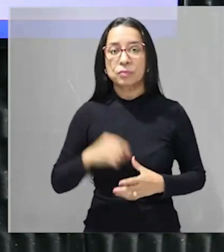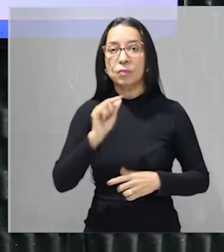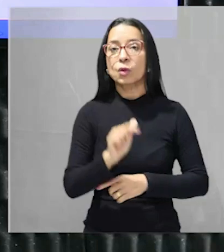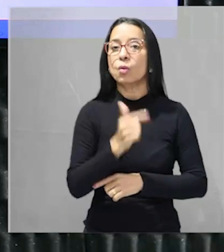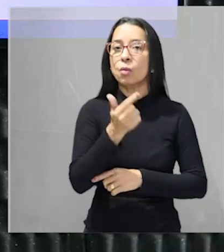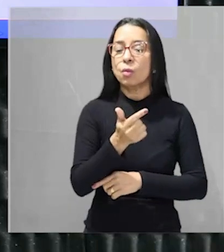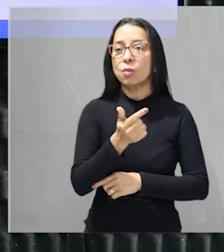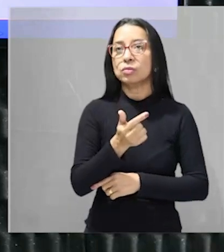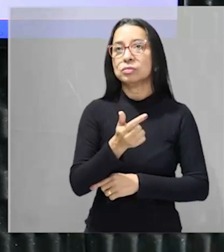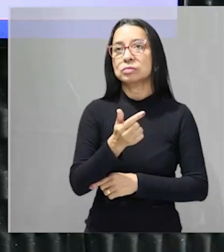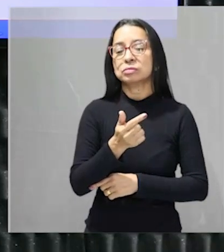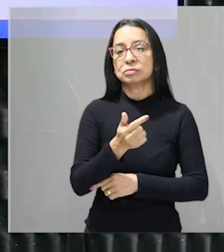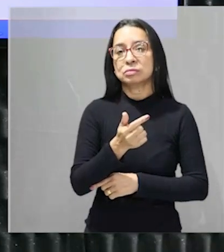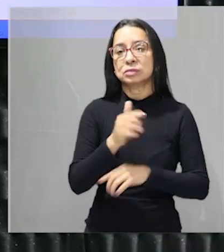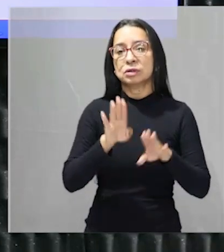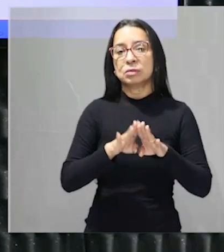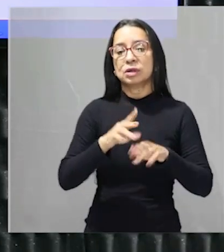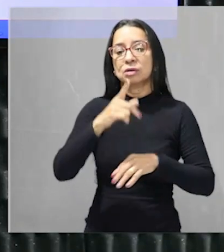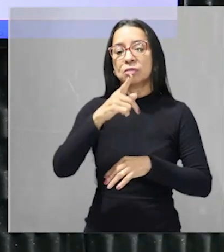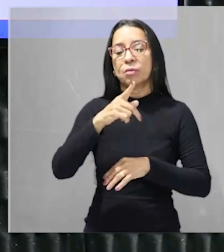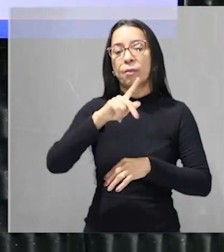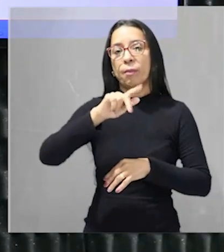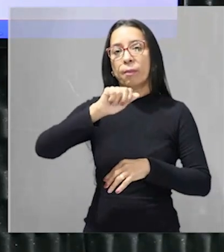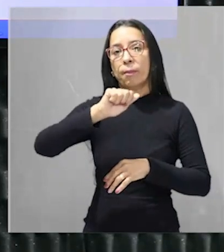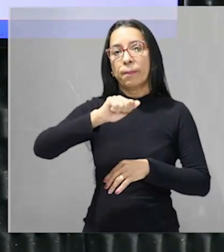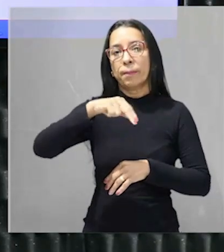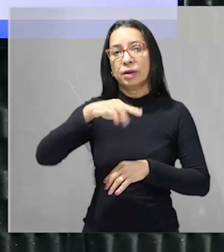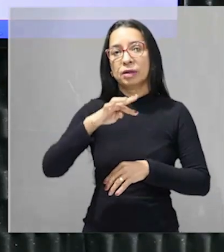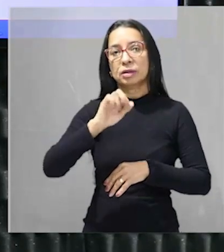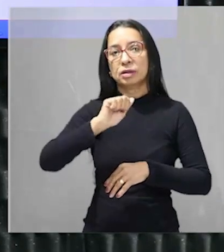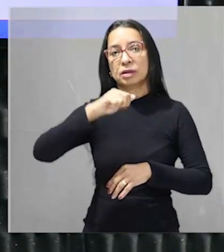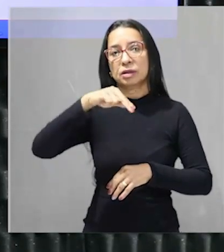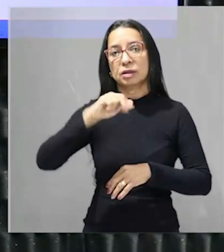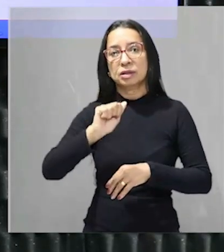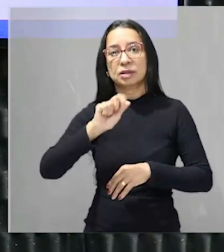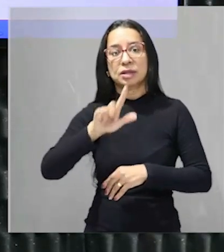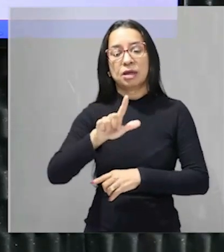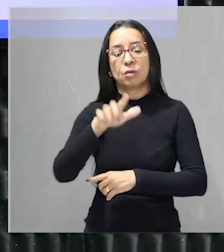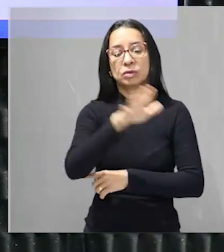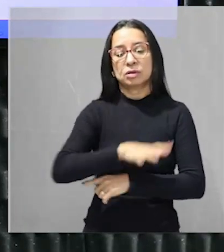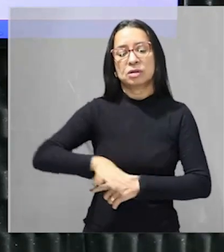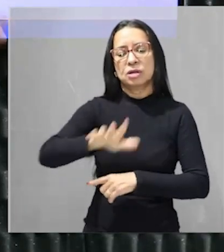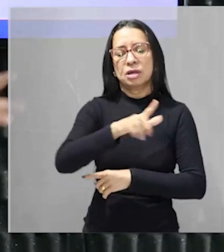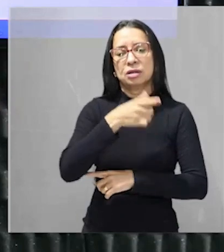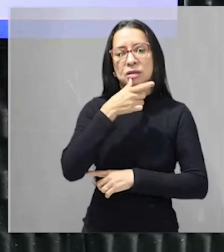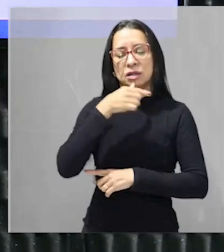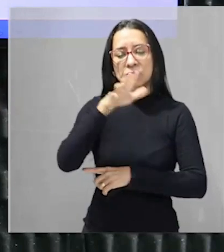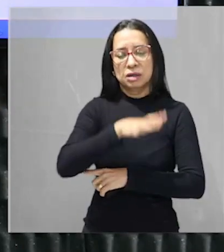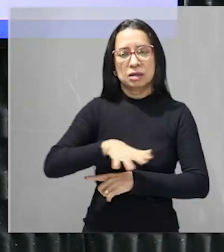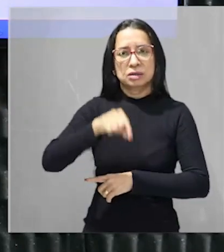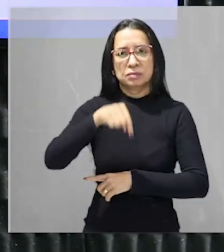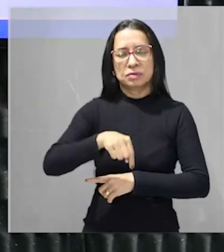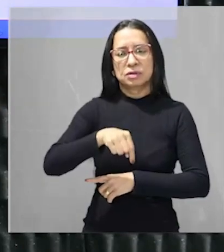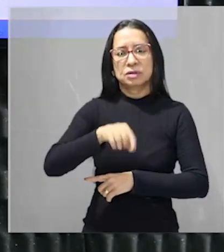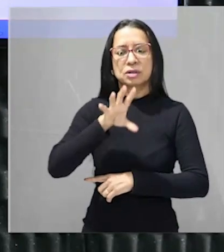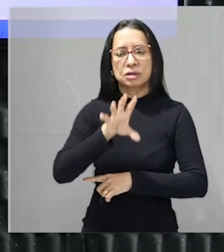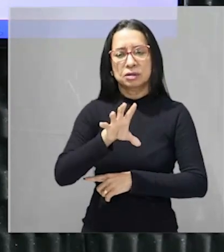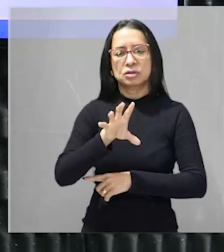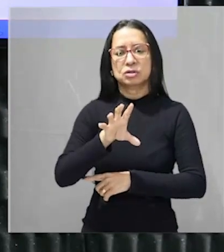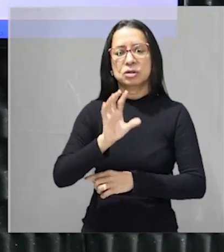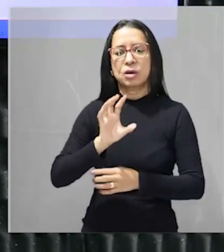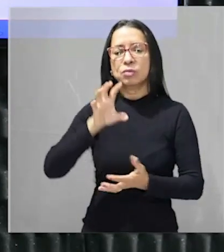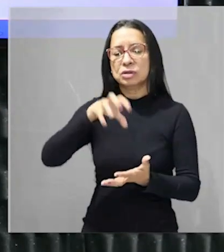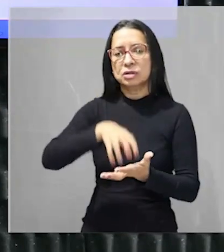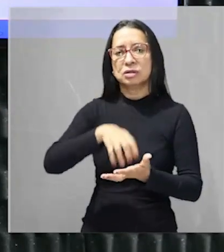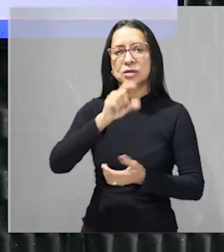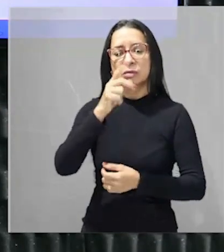o outro domínio muito famoso é o domínio do Pantanal galera tá certo? das áreas alagadas que fica ali na região central do nosso país fazendo essa